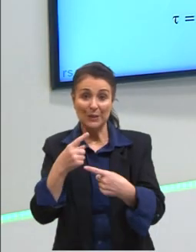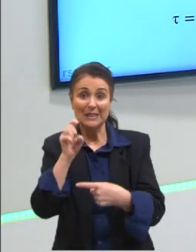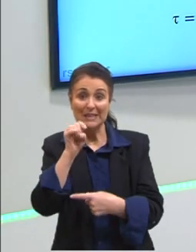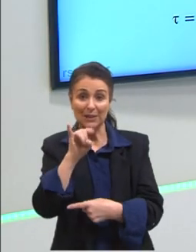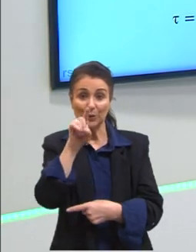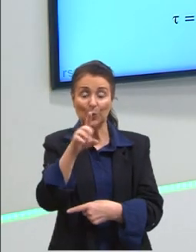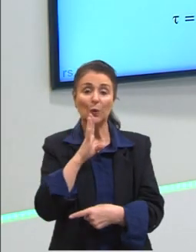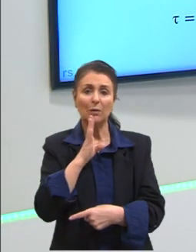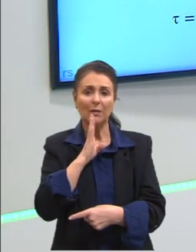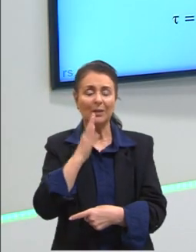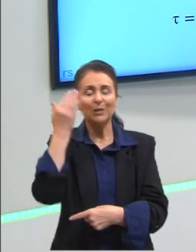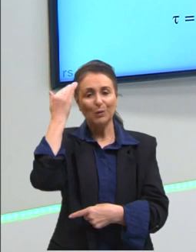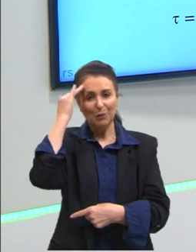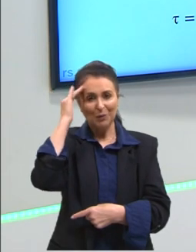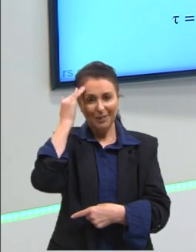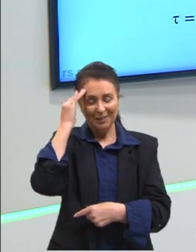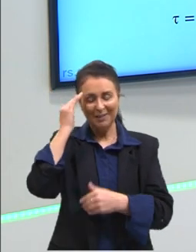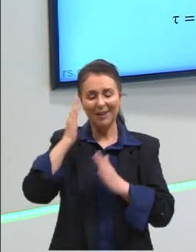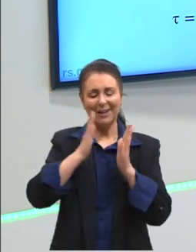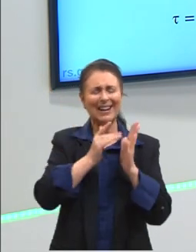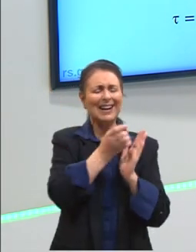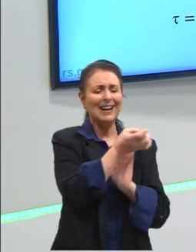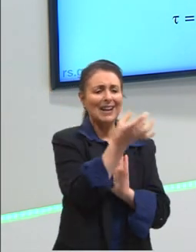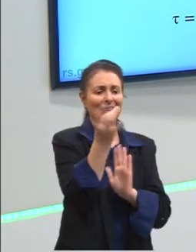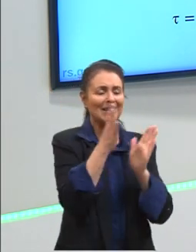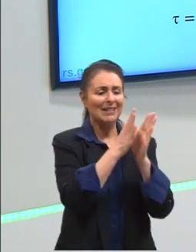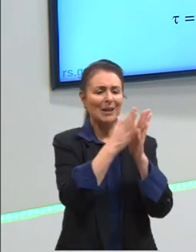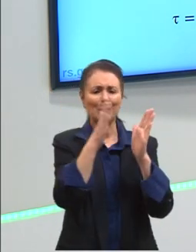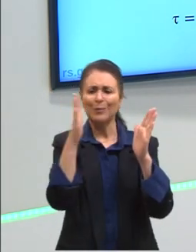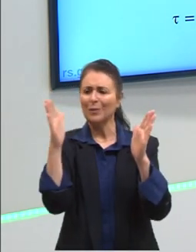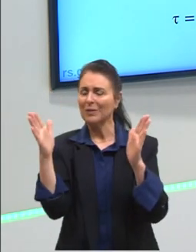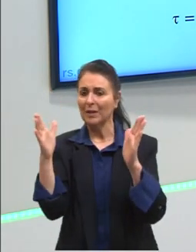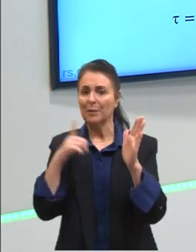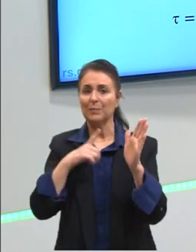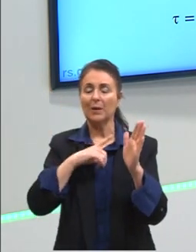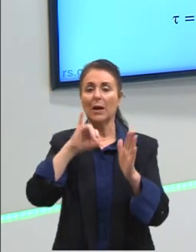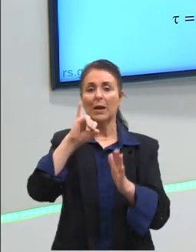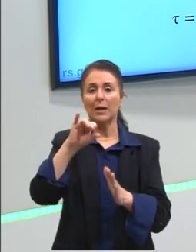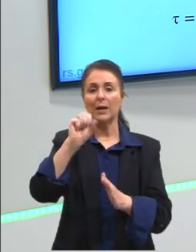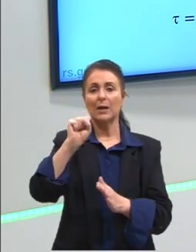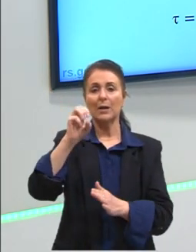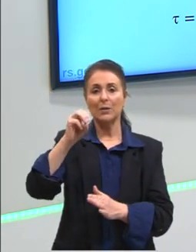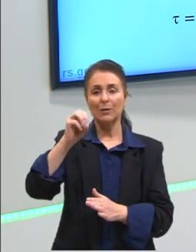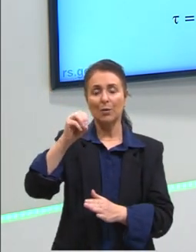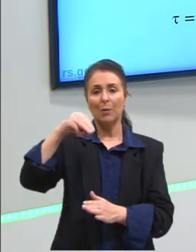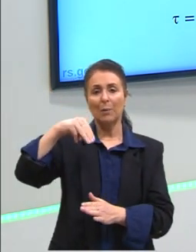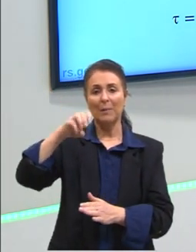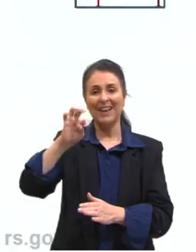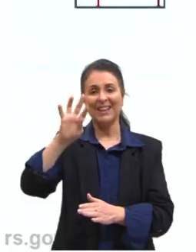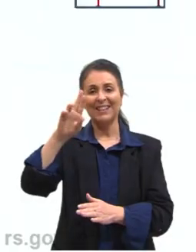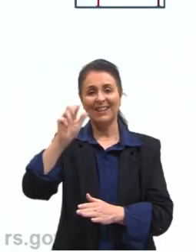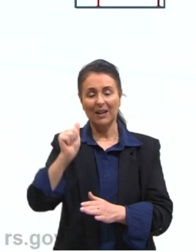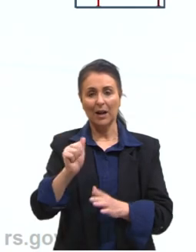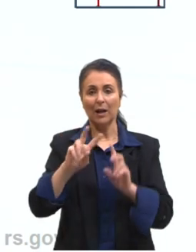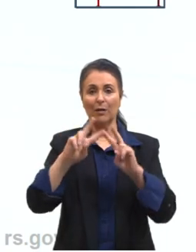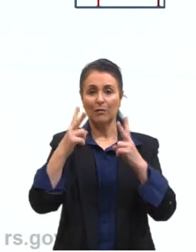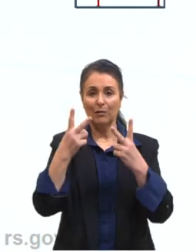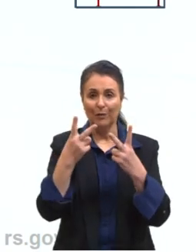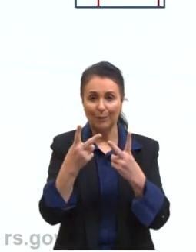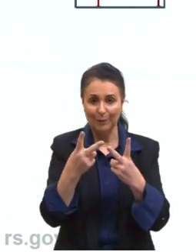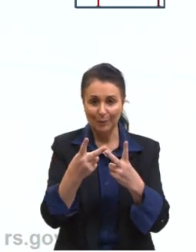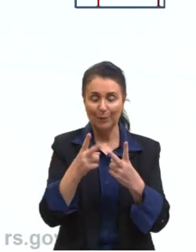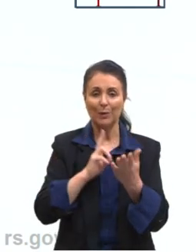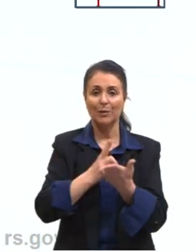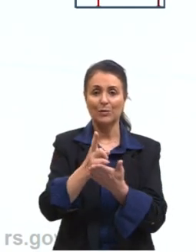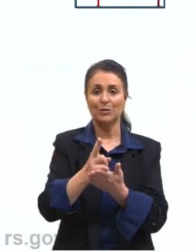entende o que está acontecendo em cada processo. Porque a gente sabe que na isométrica, a gente vai ter o volume constante. Na isobárica,